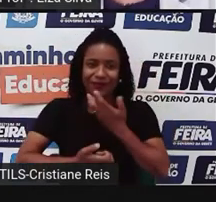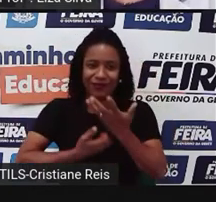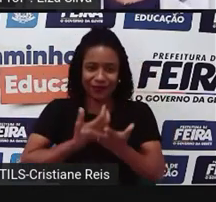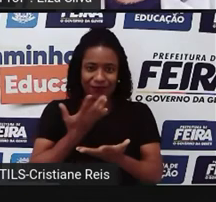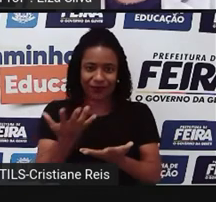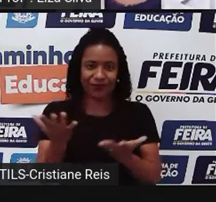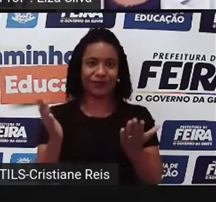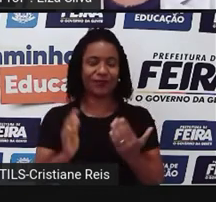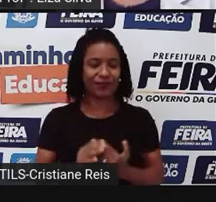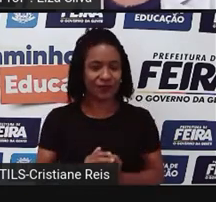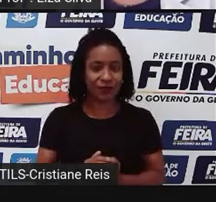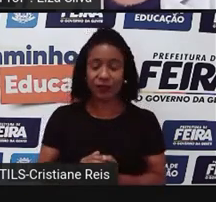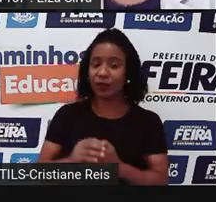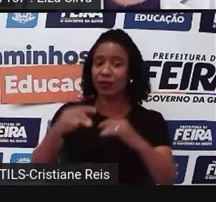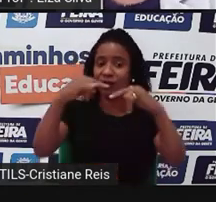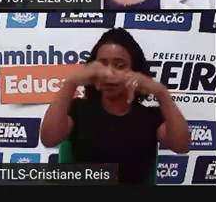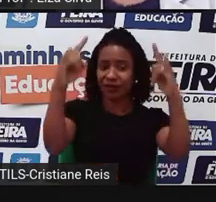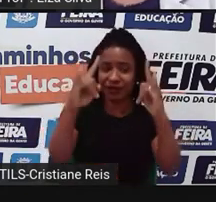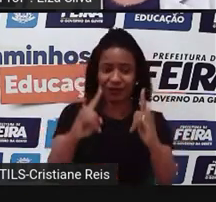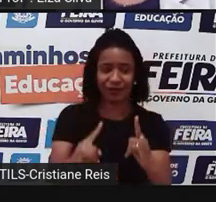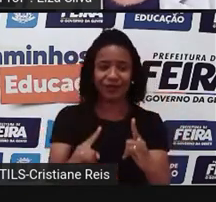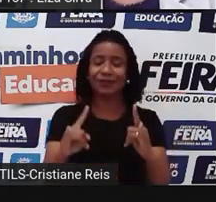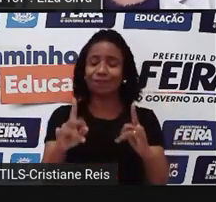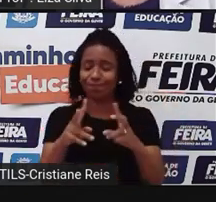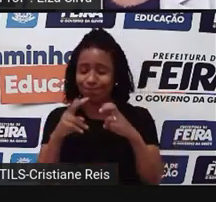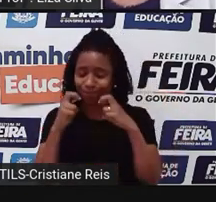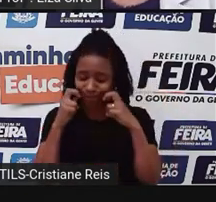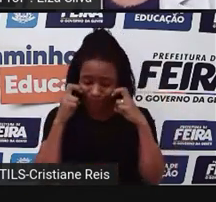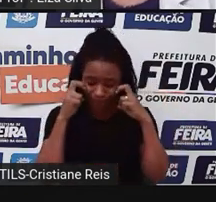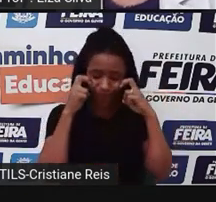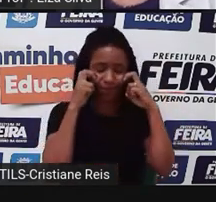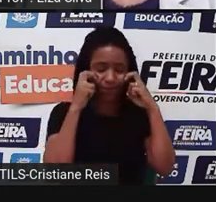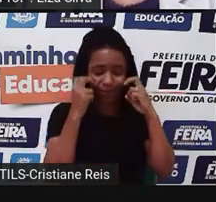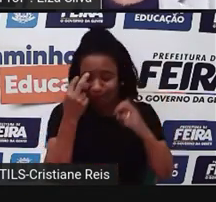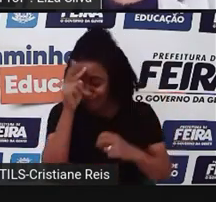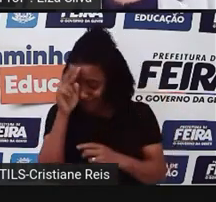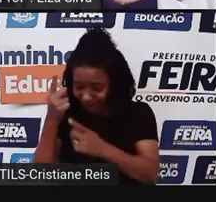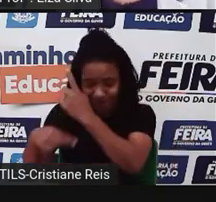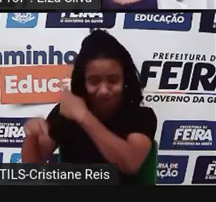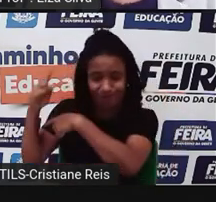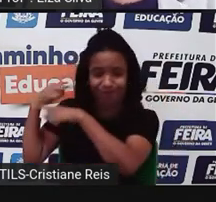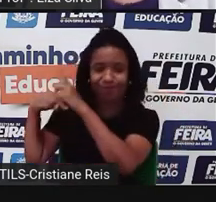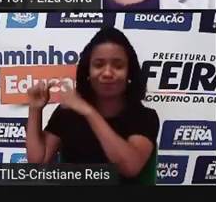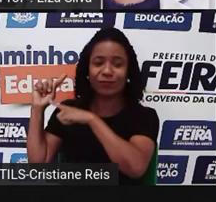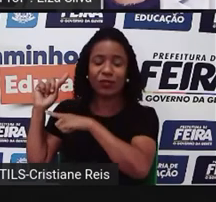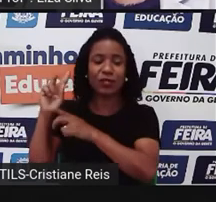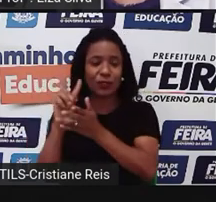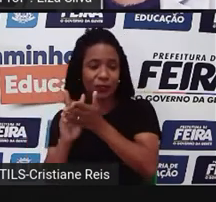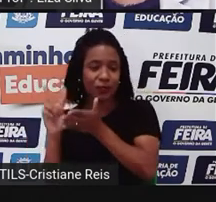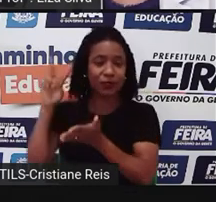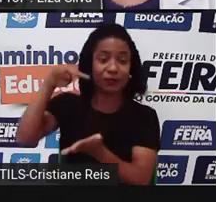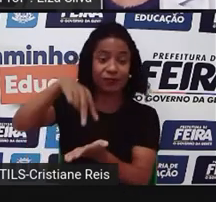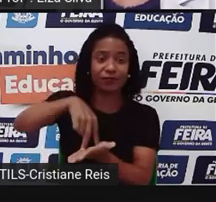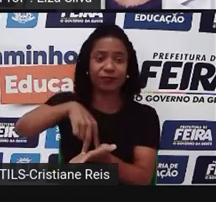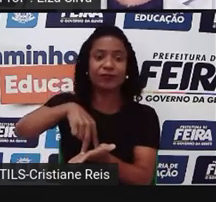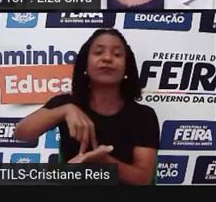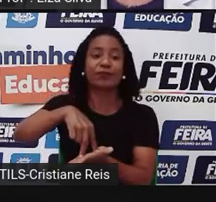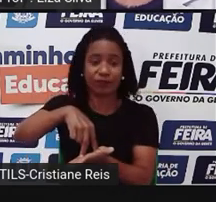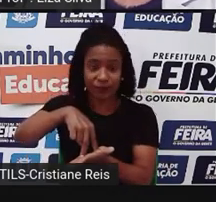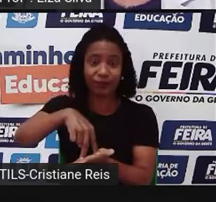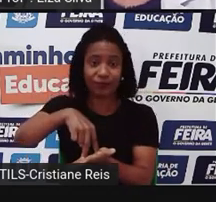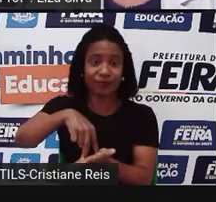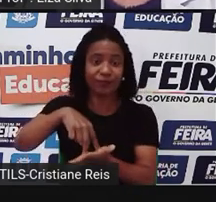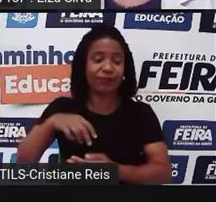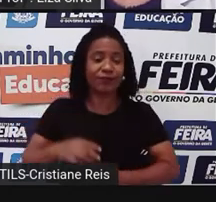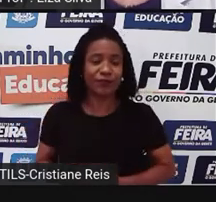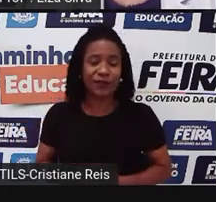Das cabanas da vergonha da história, eu me levanto. De um passado que está enrasado na dor, eu